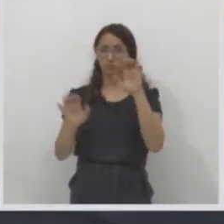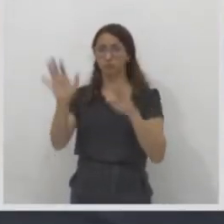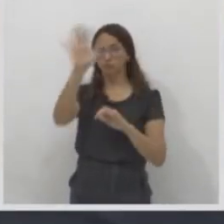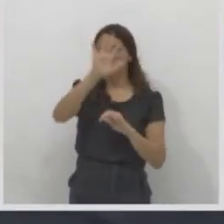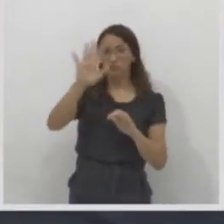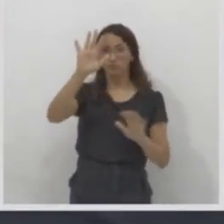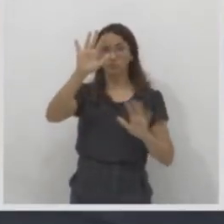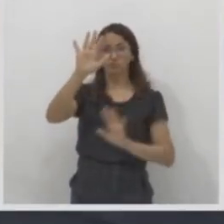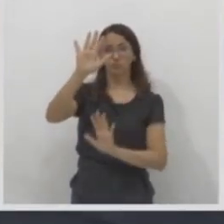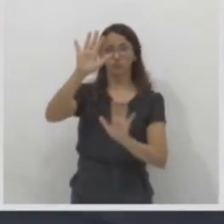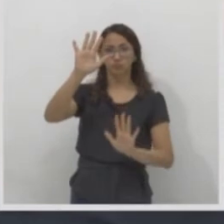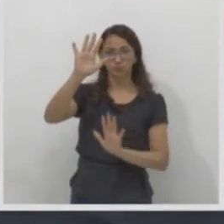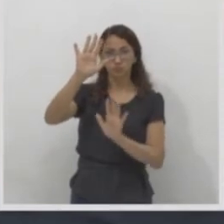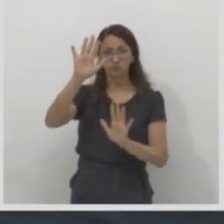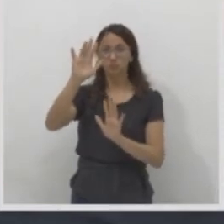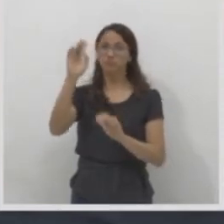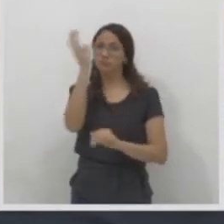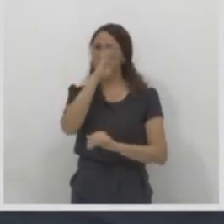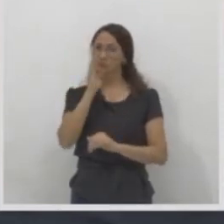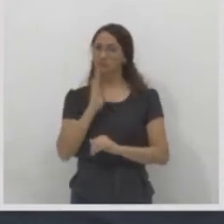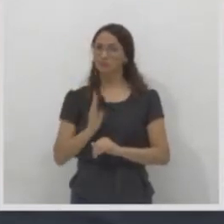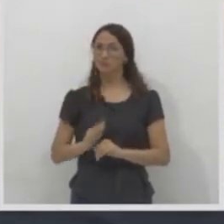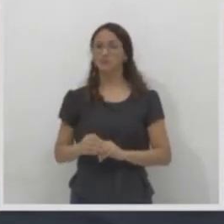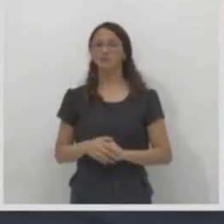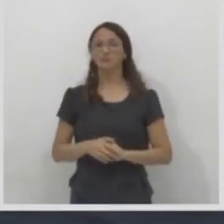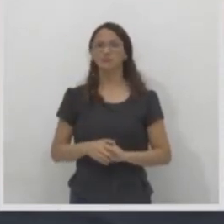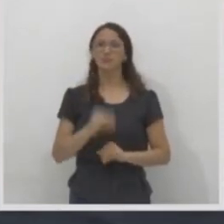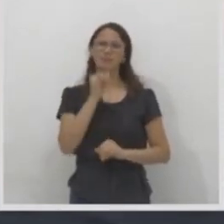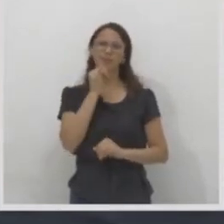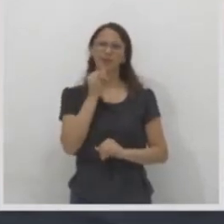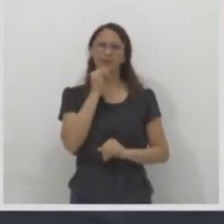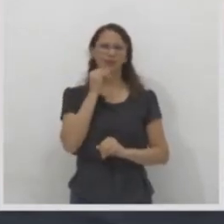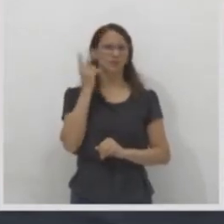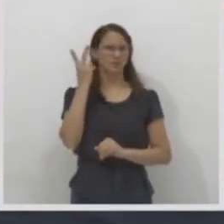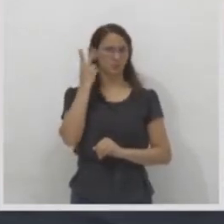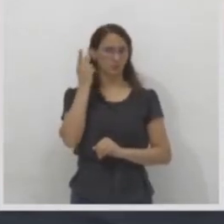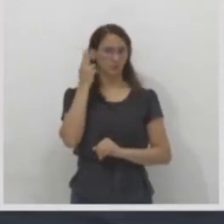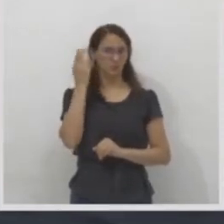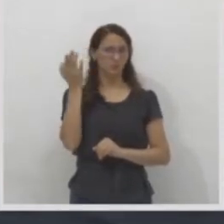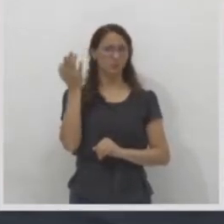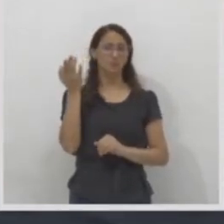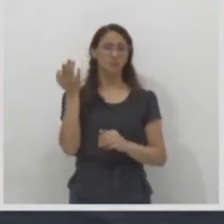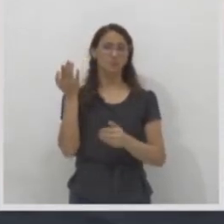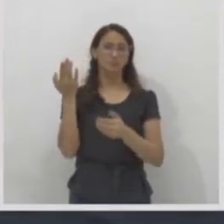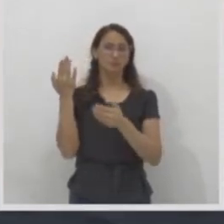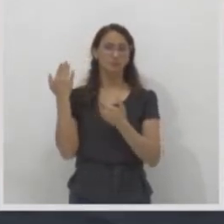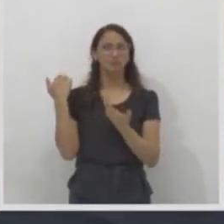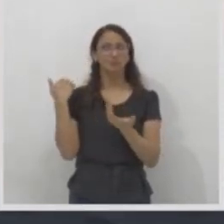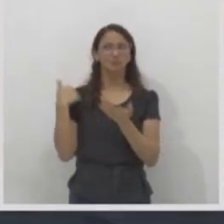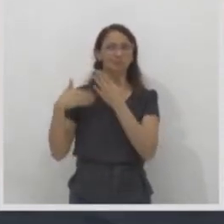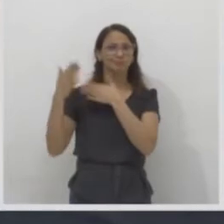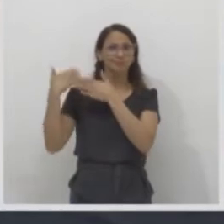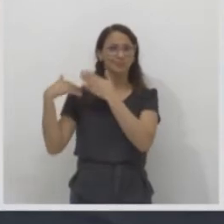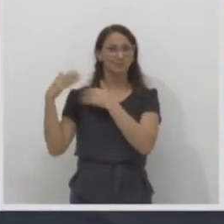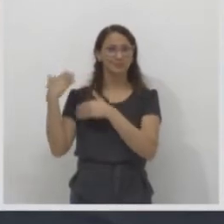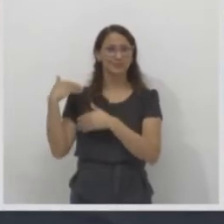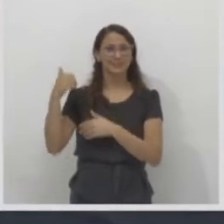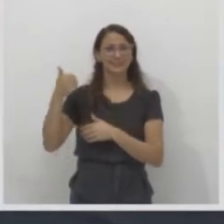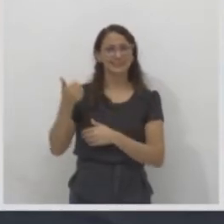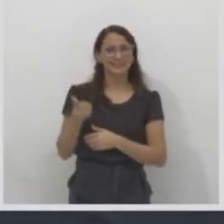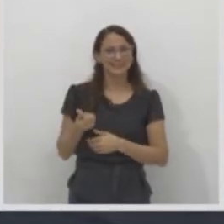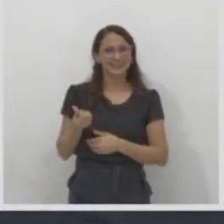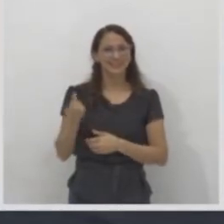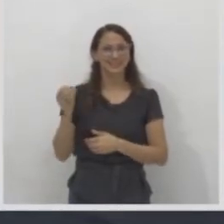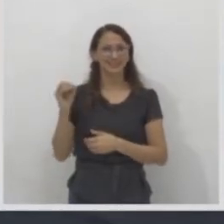um fluxo migratório comum que se viu na história do Brasil dos últimos 60, 70 anos